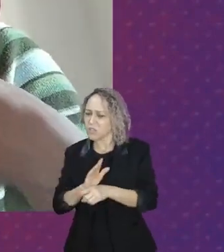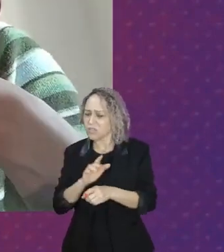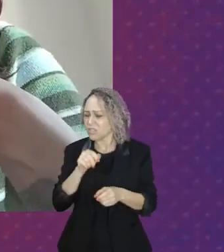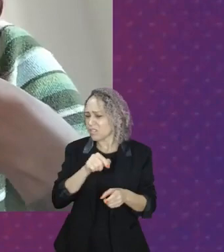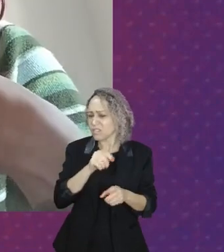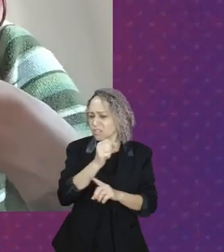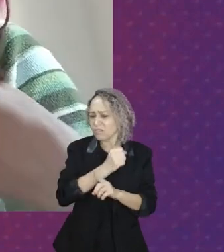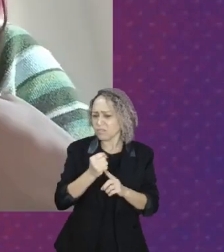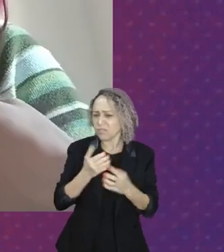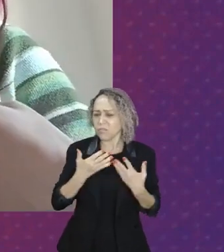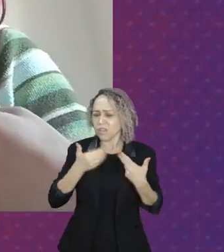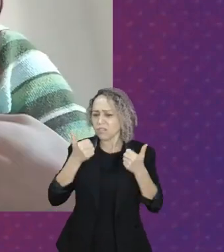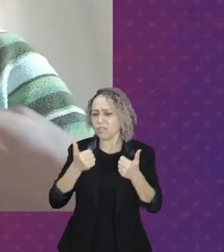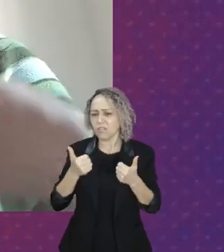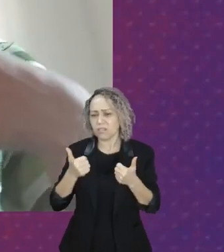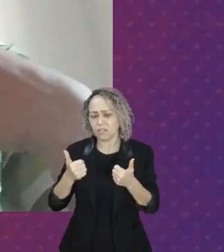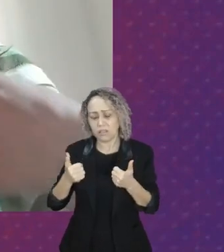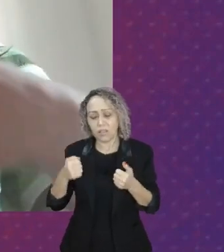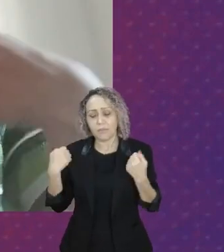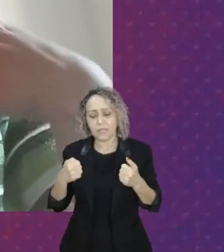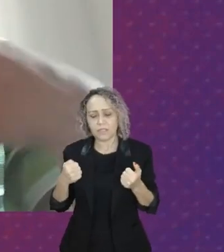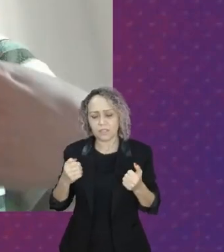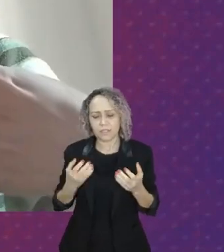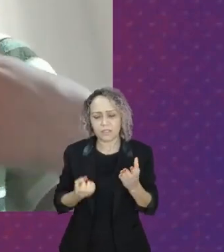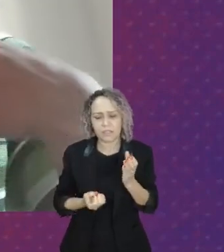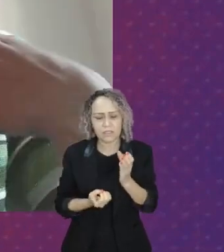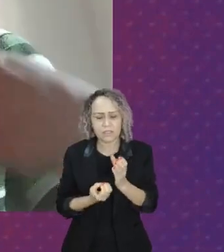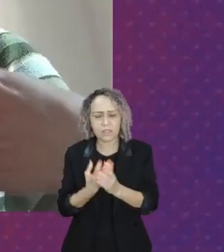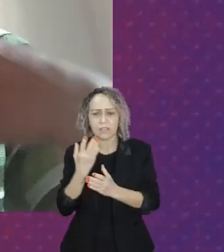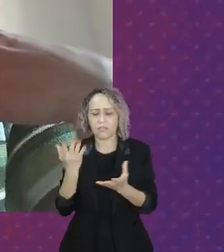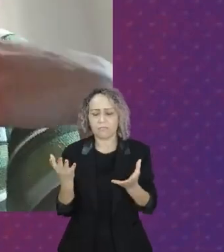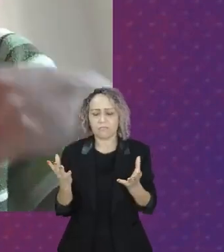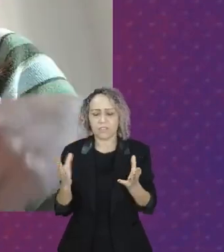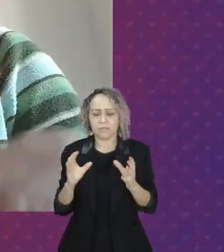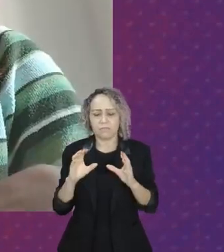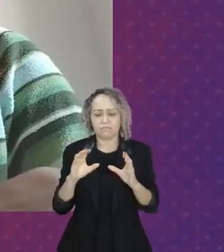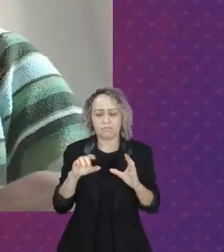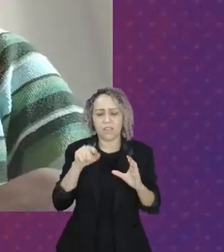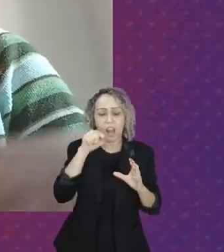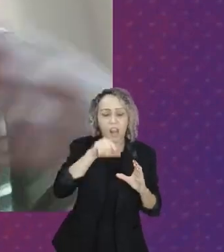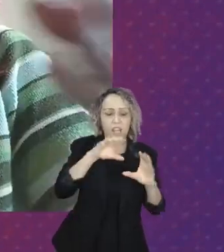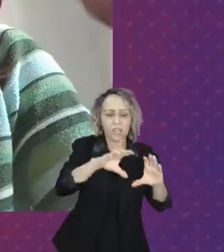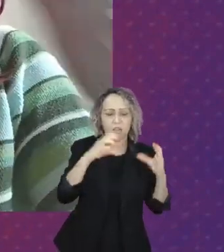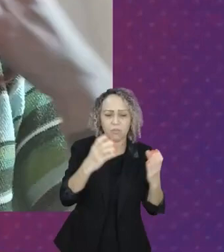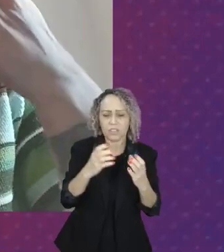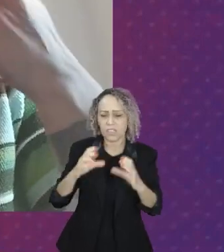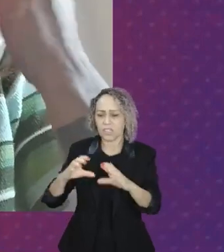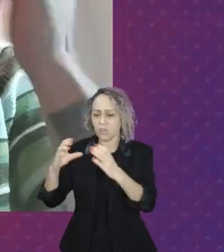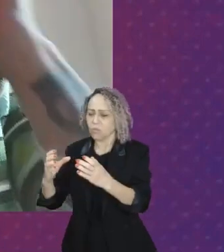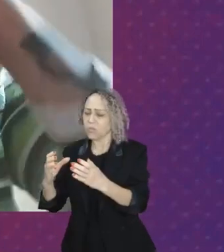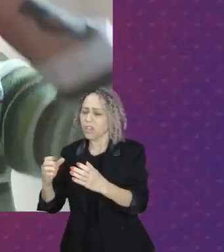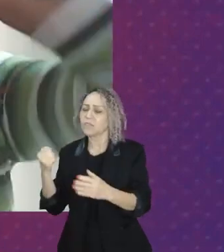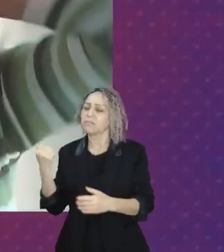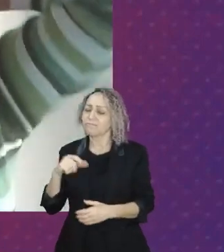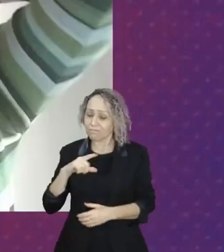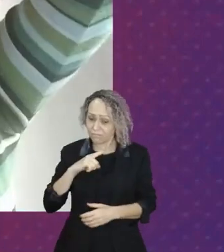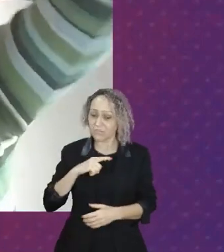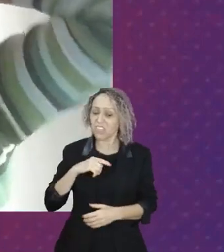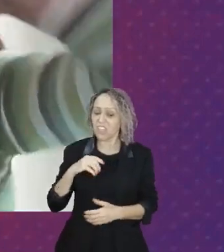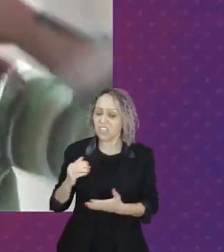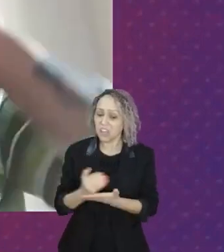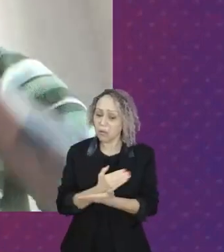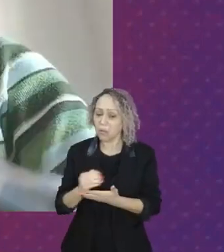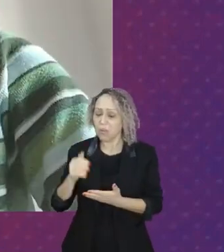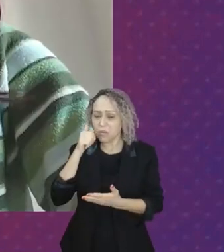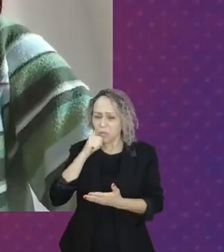talentos nas comunidades. Existem comunidades que têm mulheres bordadeiras. Há exemplo aí das bordadeiras lá do Rio Grande